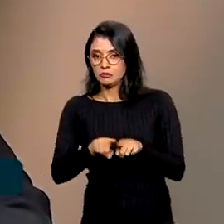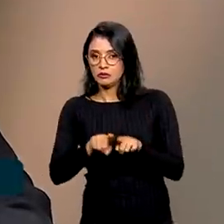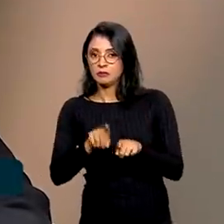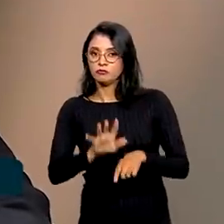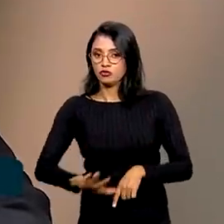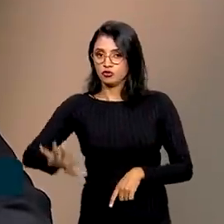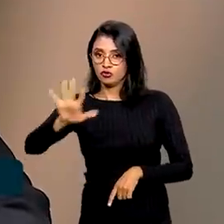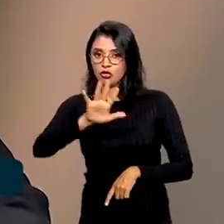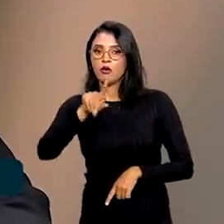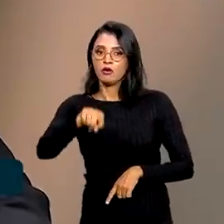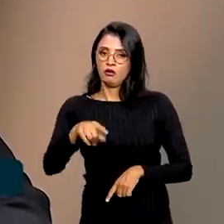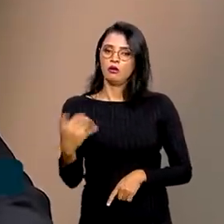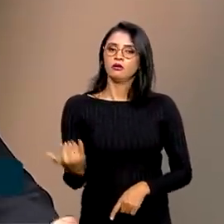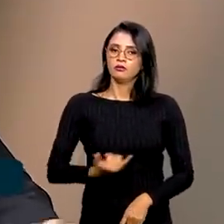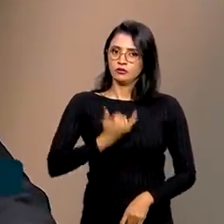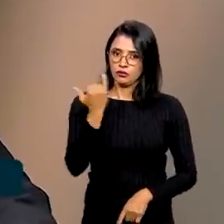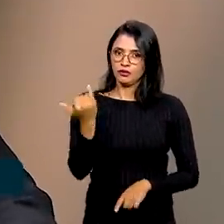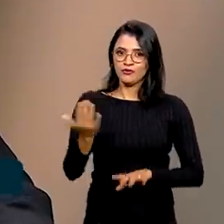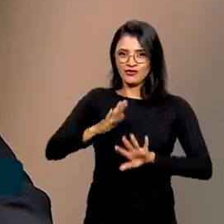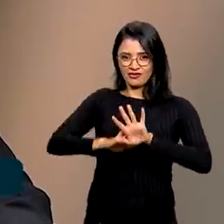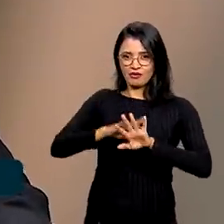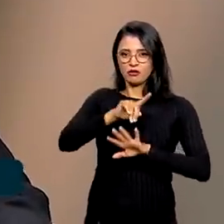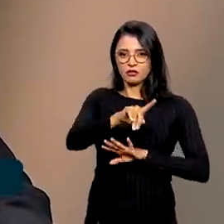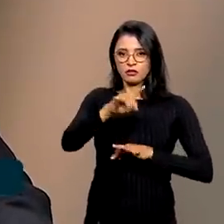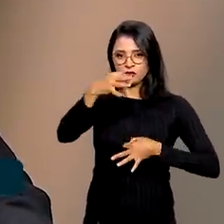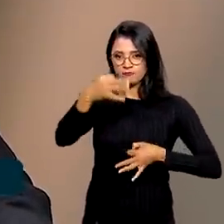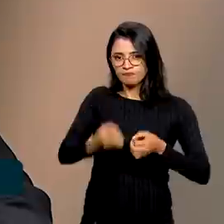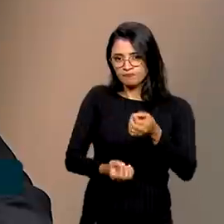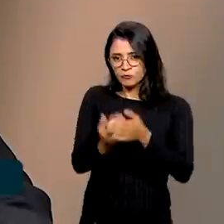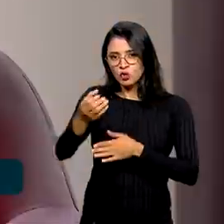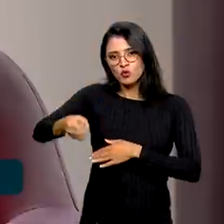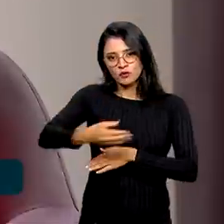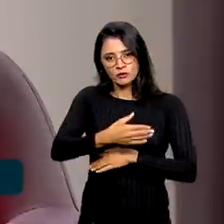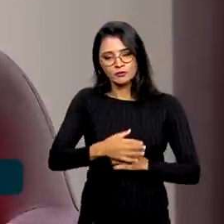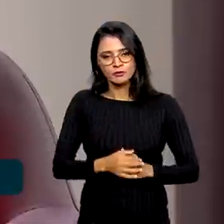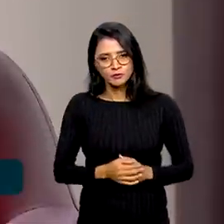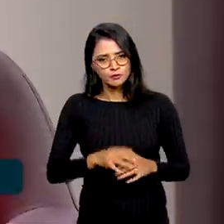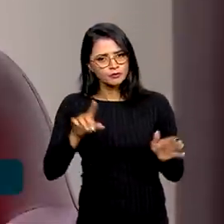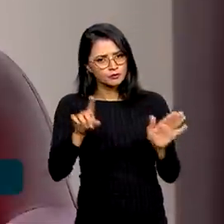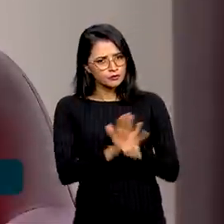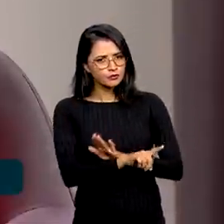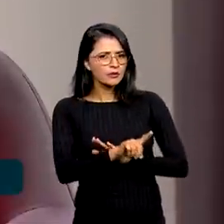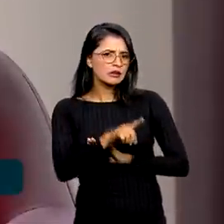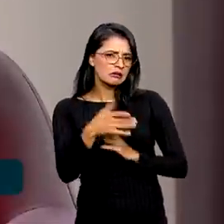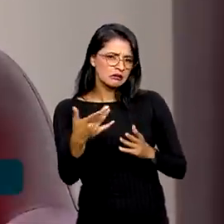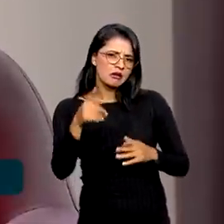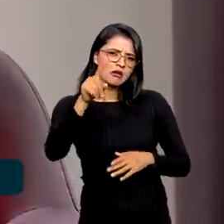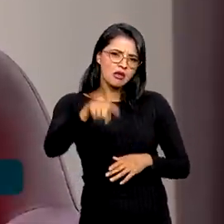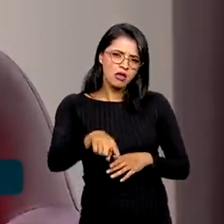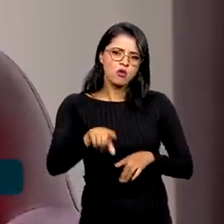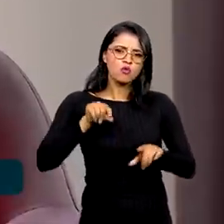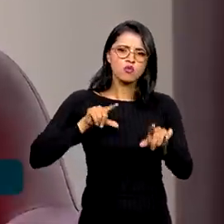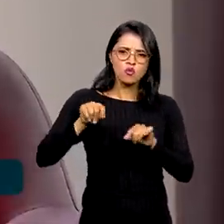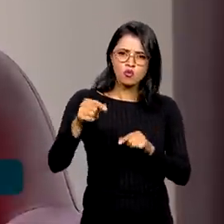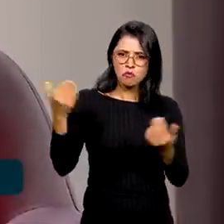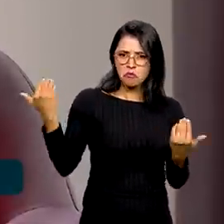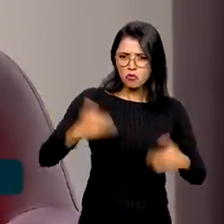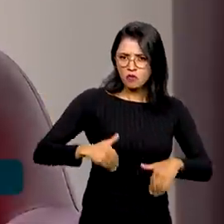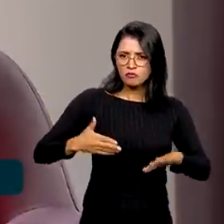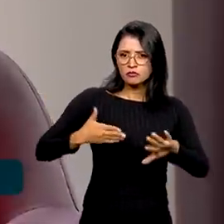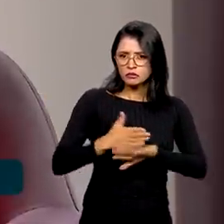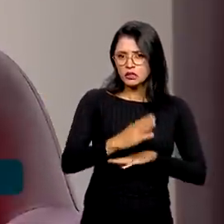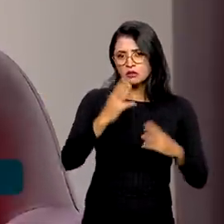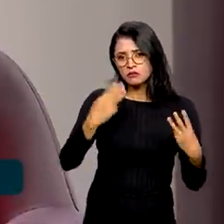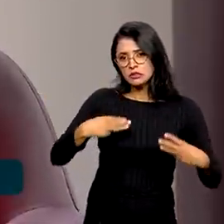Então, esse é um aspecto importante que está por trás dessa concepção. Secretário, seria uma seleção para entrar em